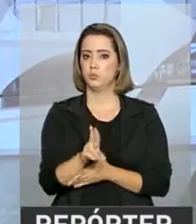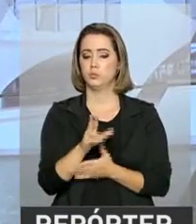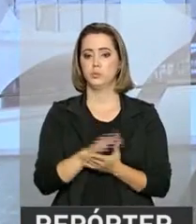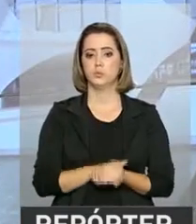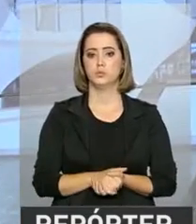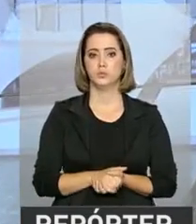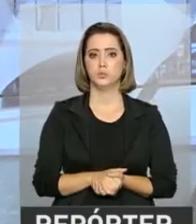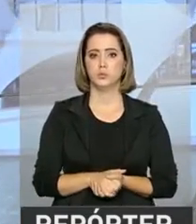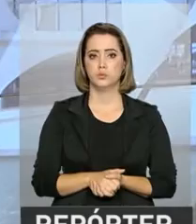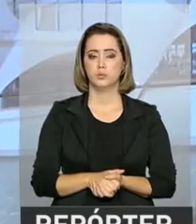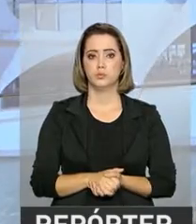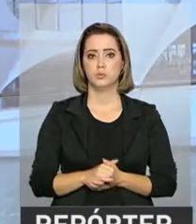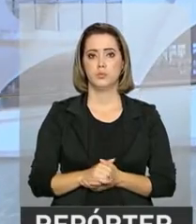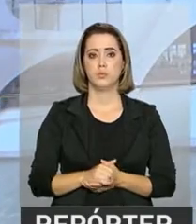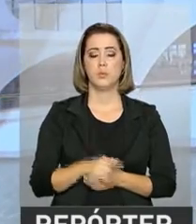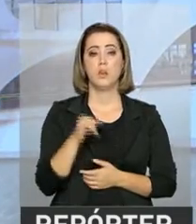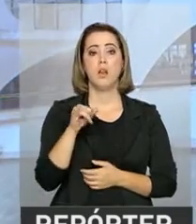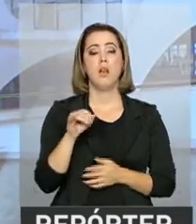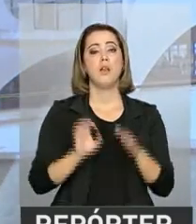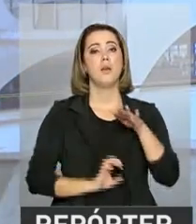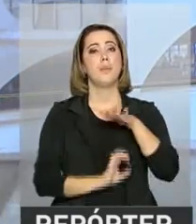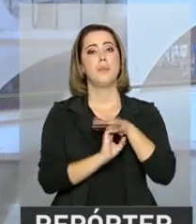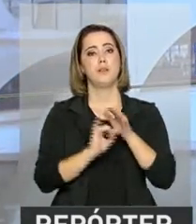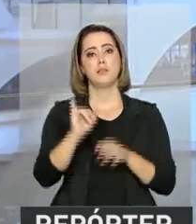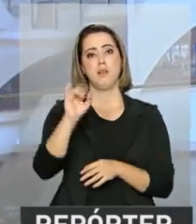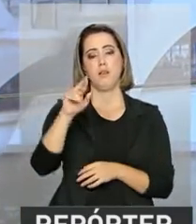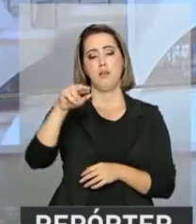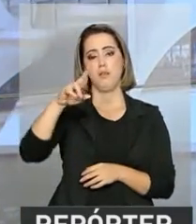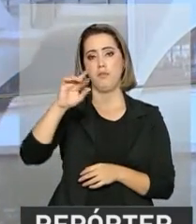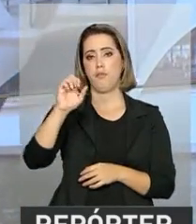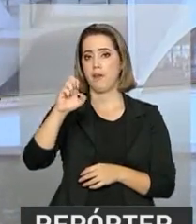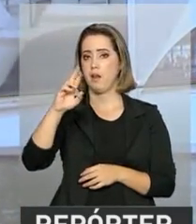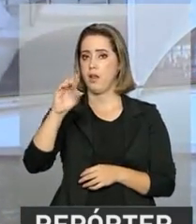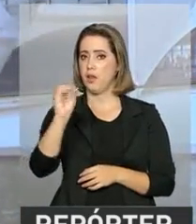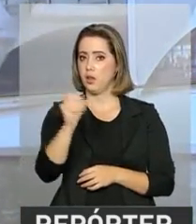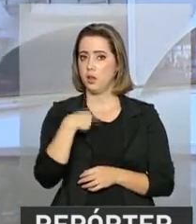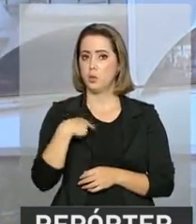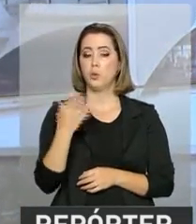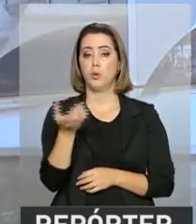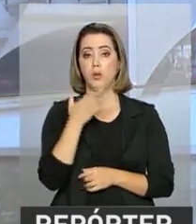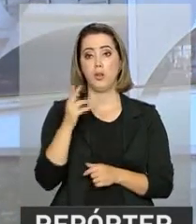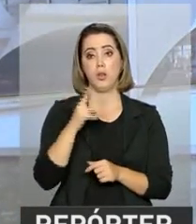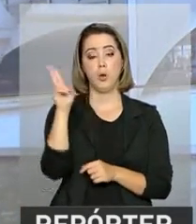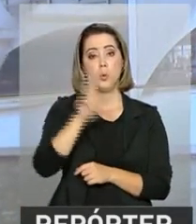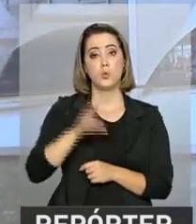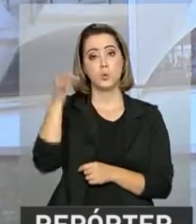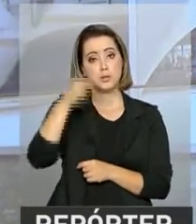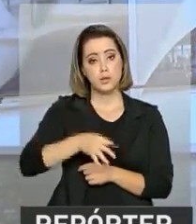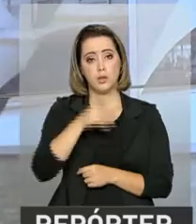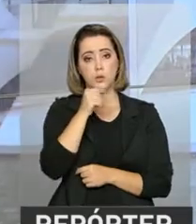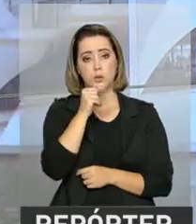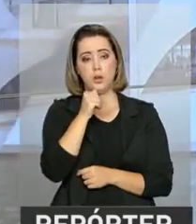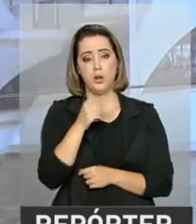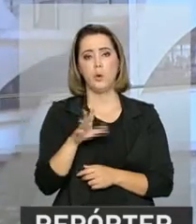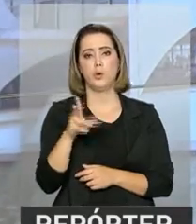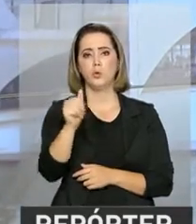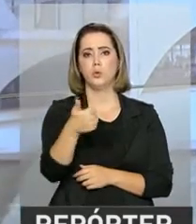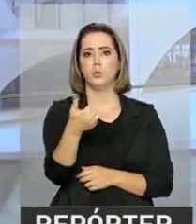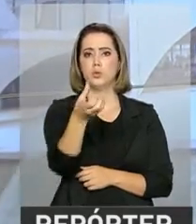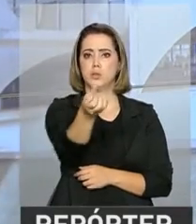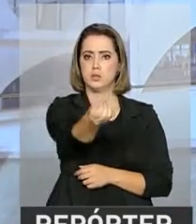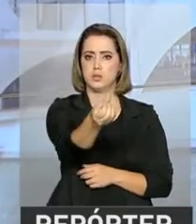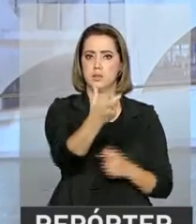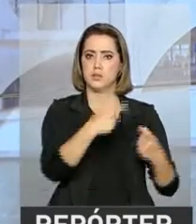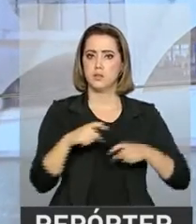A Infraero tem adotado soluções para o uso adequado da água. Ao todo, 16 terminais da